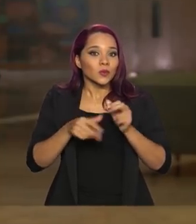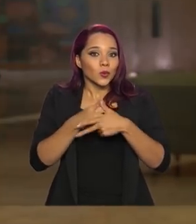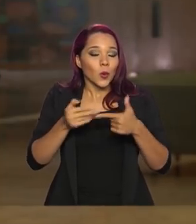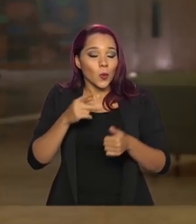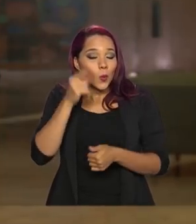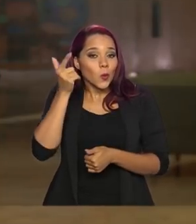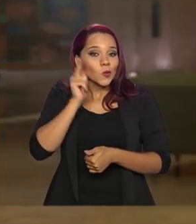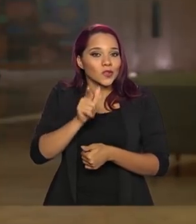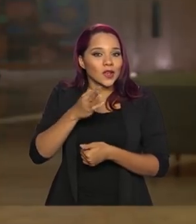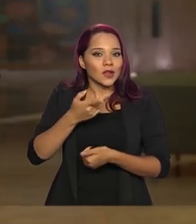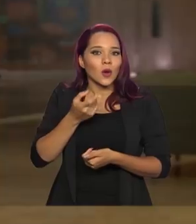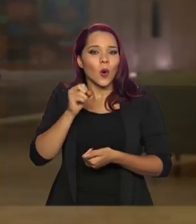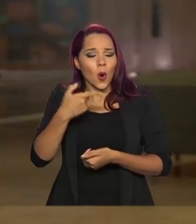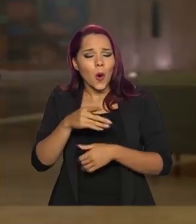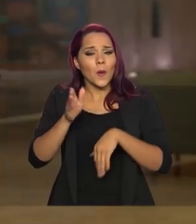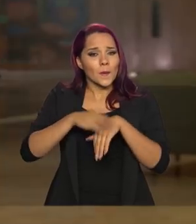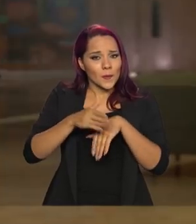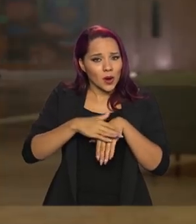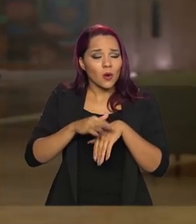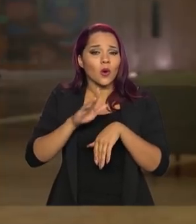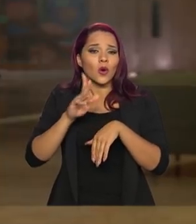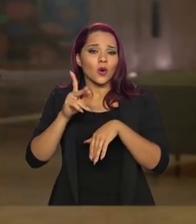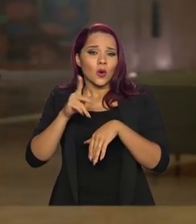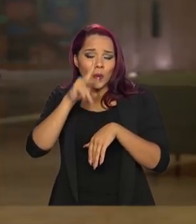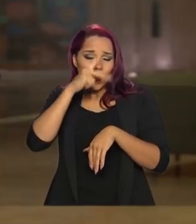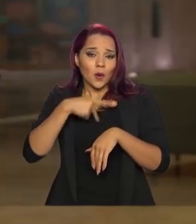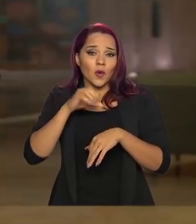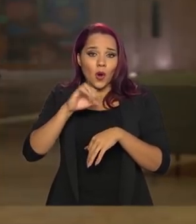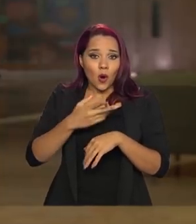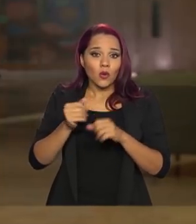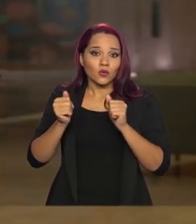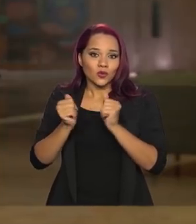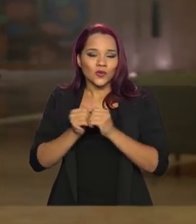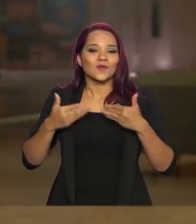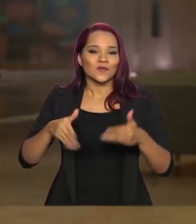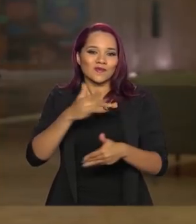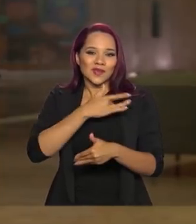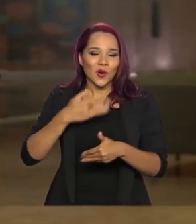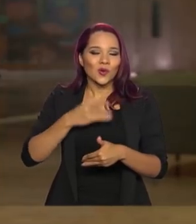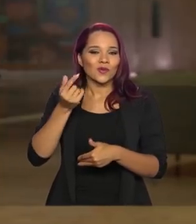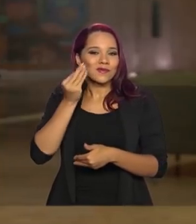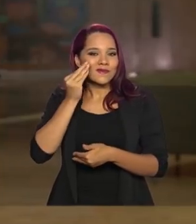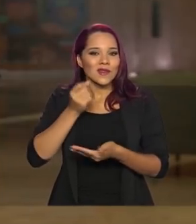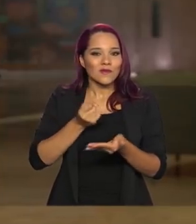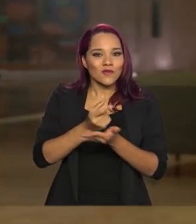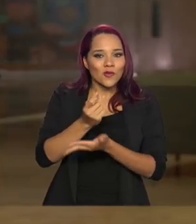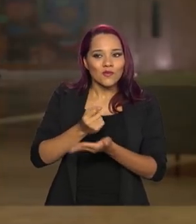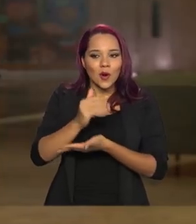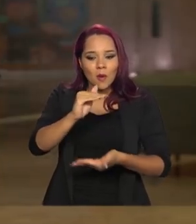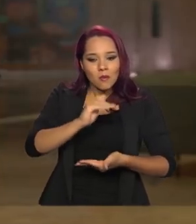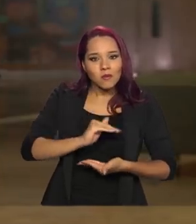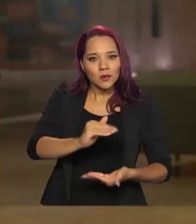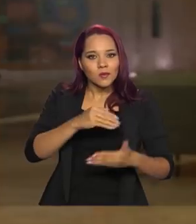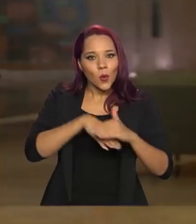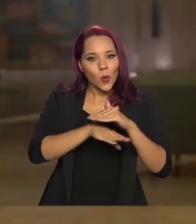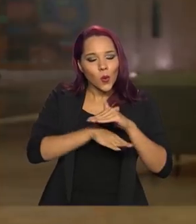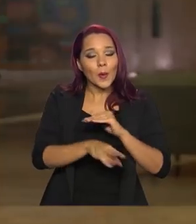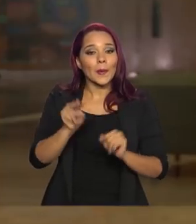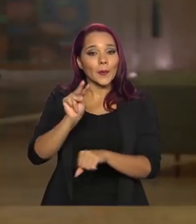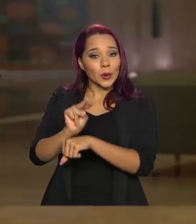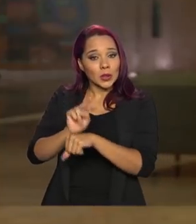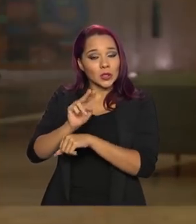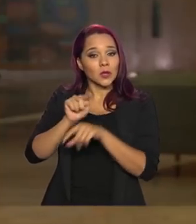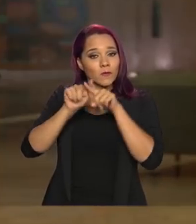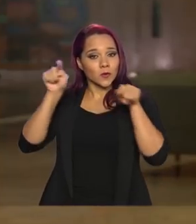meios próprios, seja juntamente com o Ministério da Saúde, tentando readquirir mais estoque para proteger os agentes de segurança